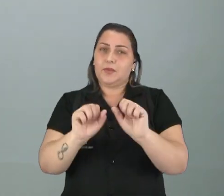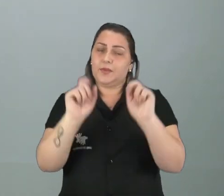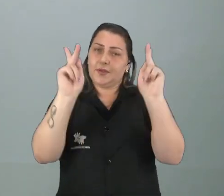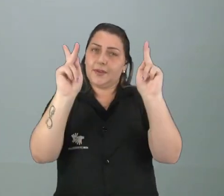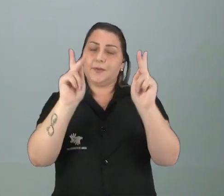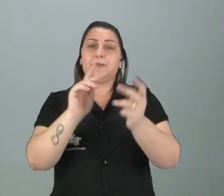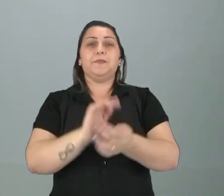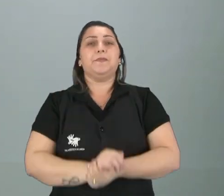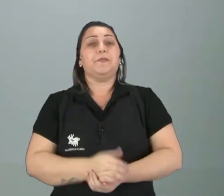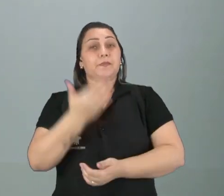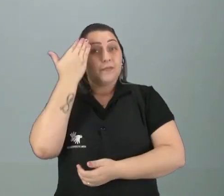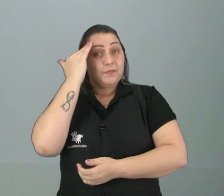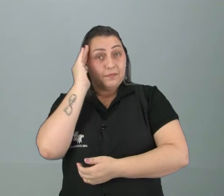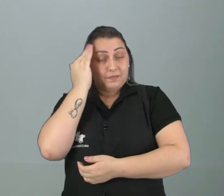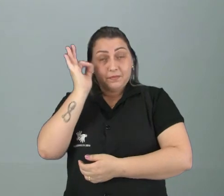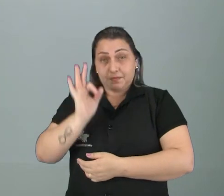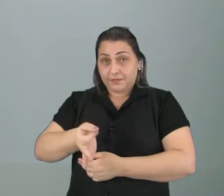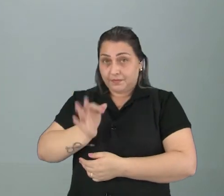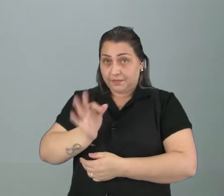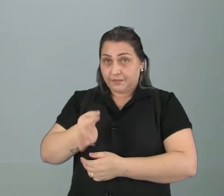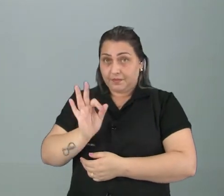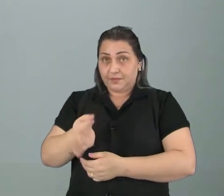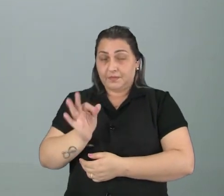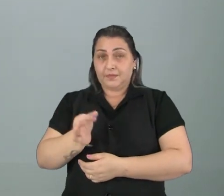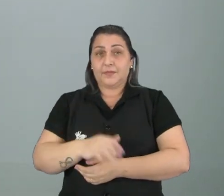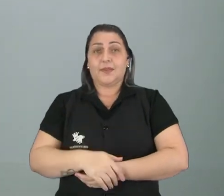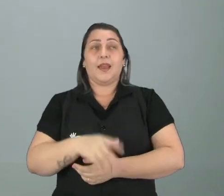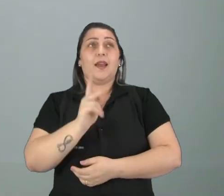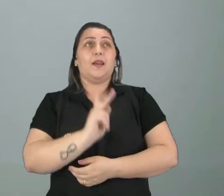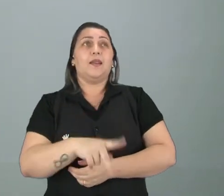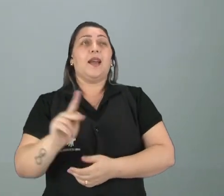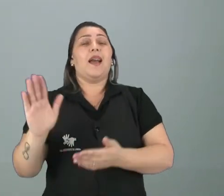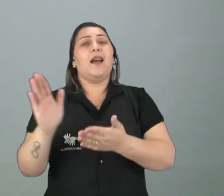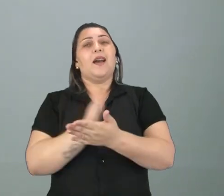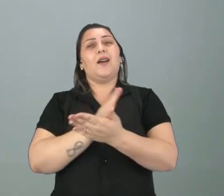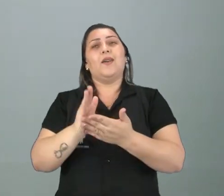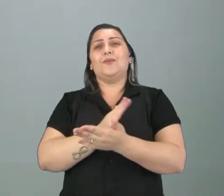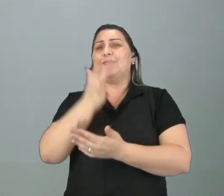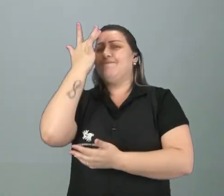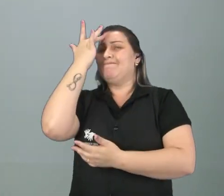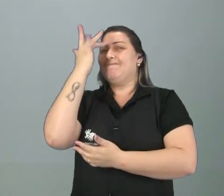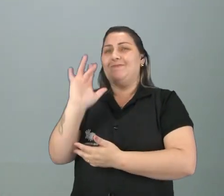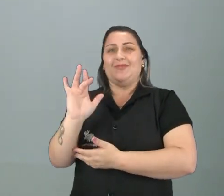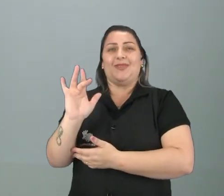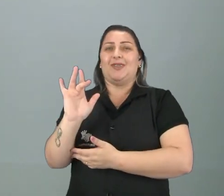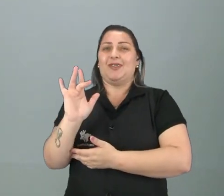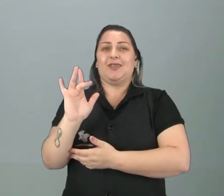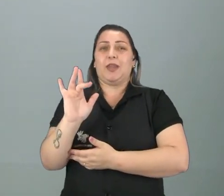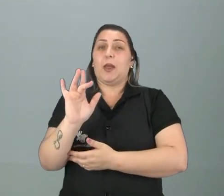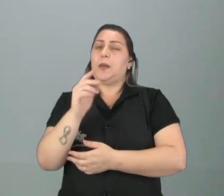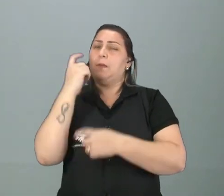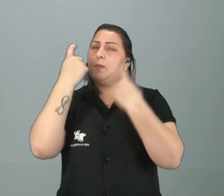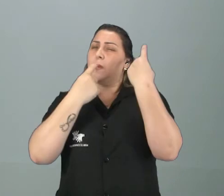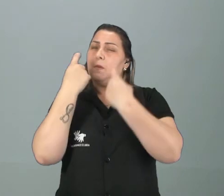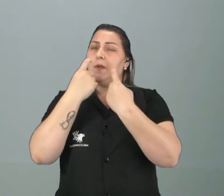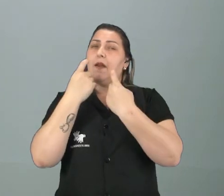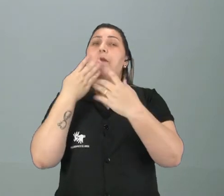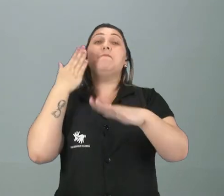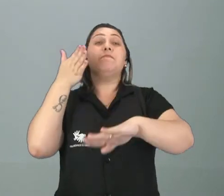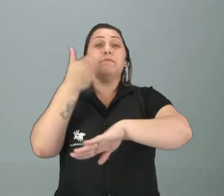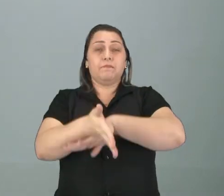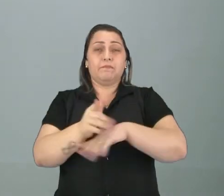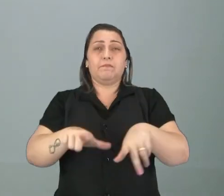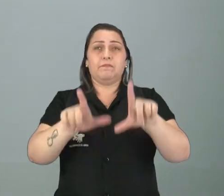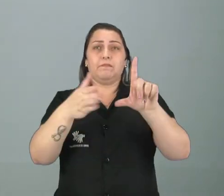ok? Entenderam direitinho? Ah, professor, alguma coisinha que eu não entendi direito, então não se preocupa, você vá